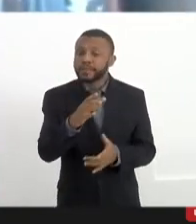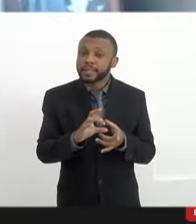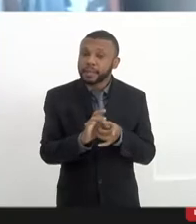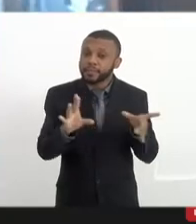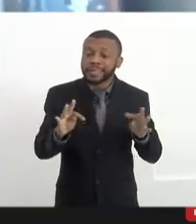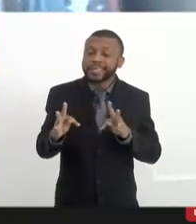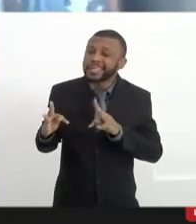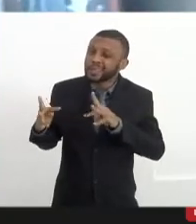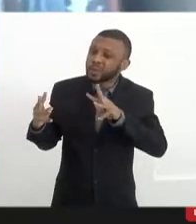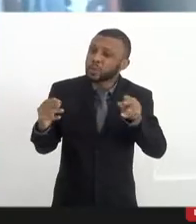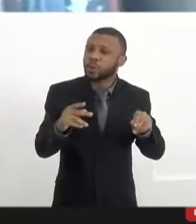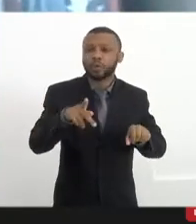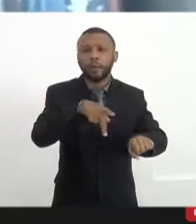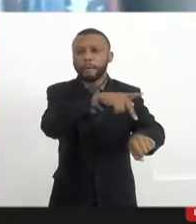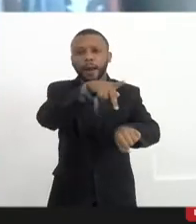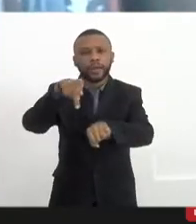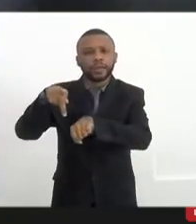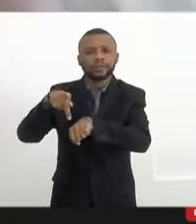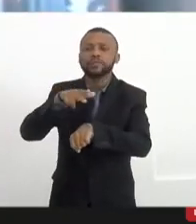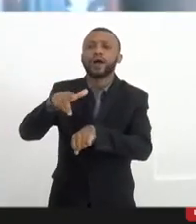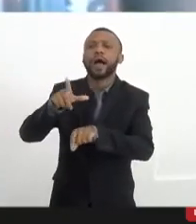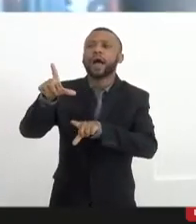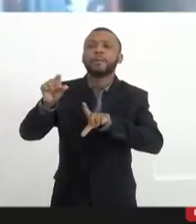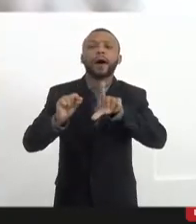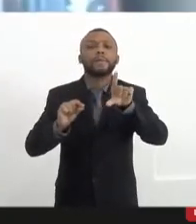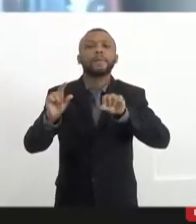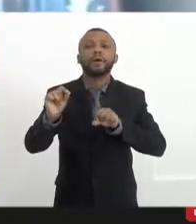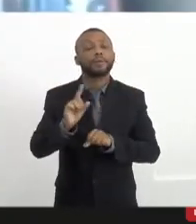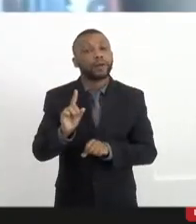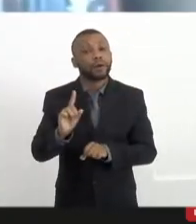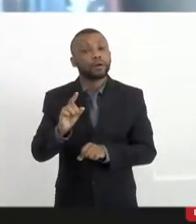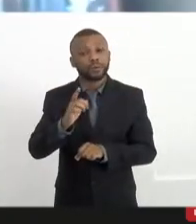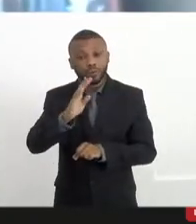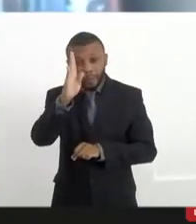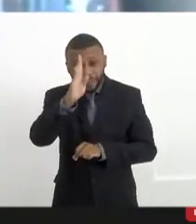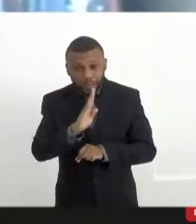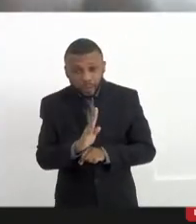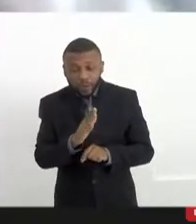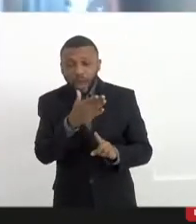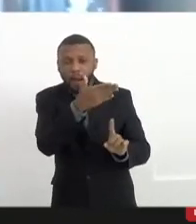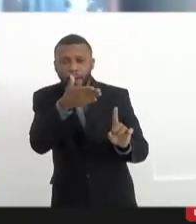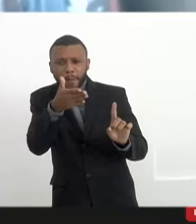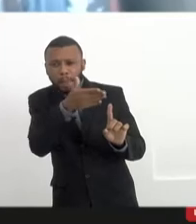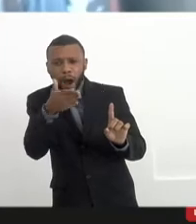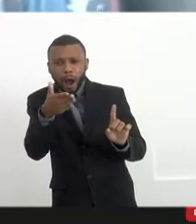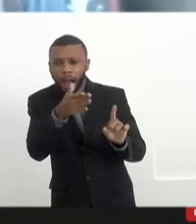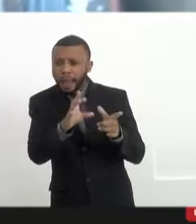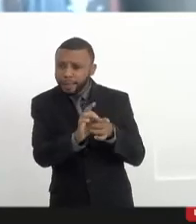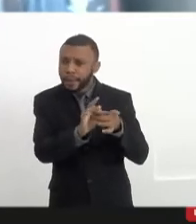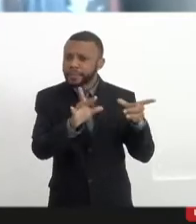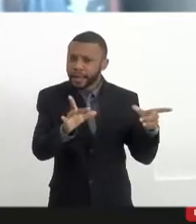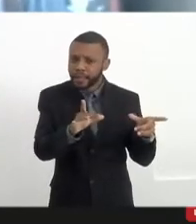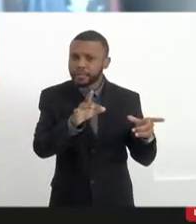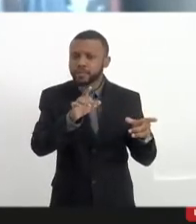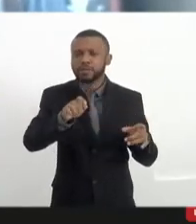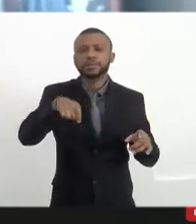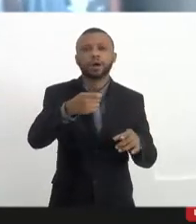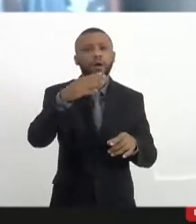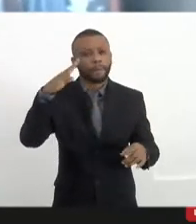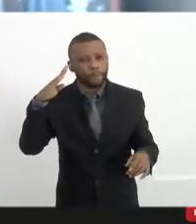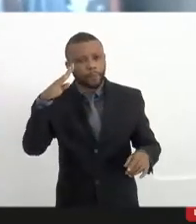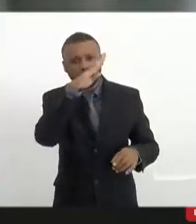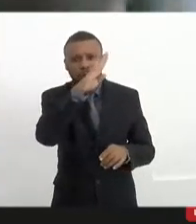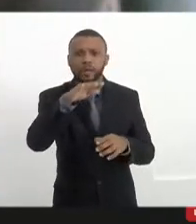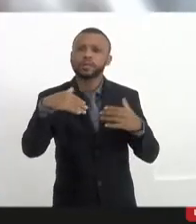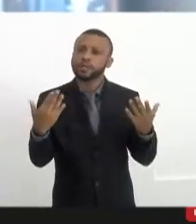os países a gente não tem uma coisa seletiva. E no Brasil quem ameaça a liberdade se chama Bolsonaro. Então a gente tem que ampliar